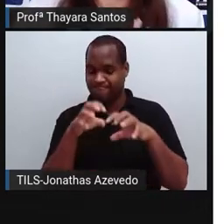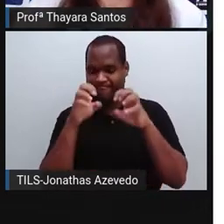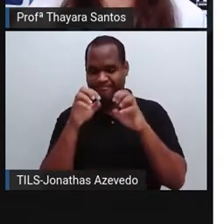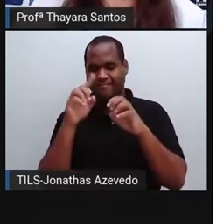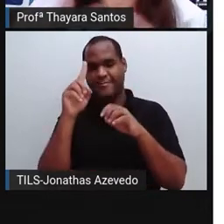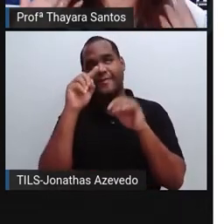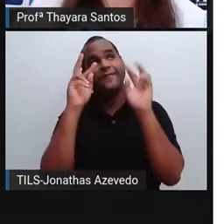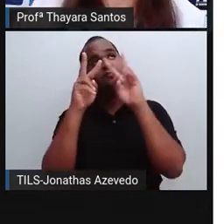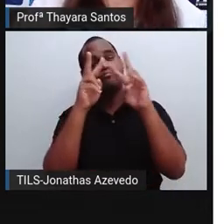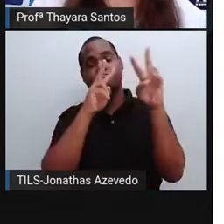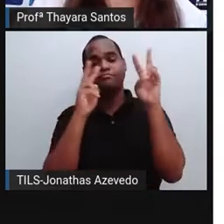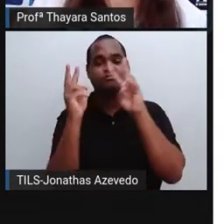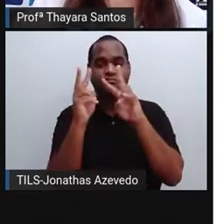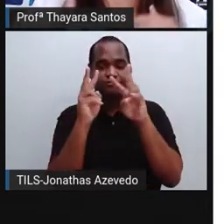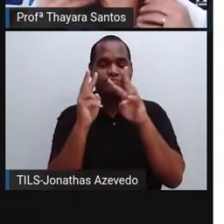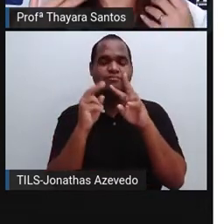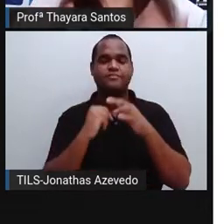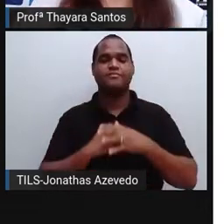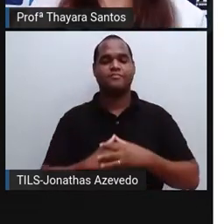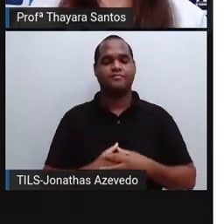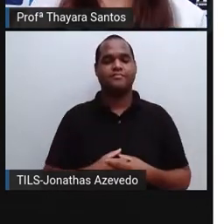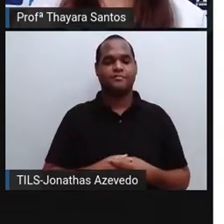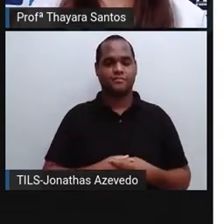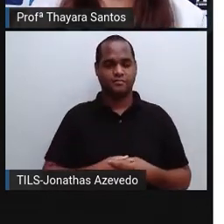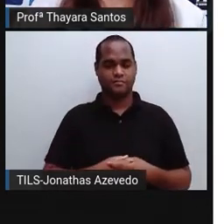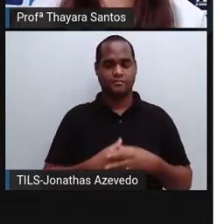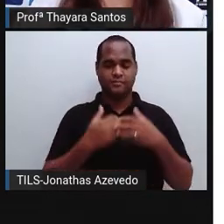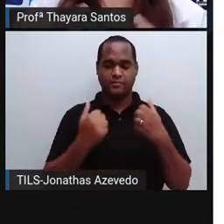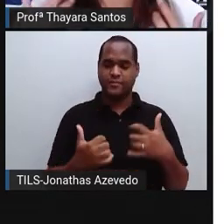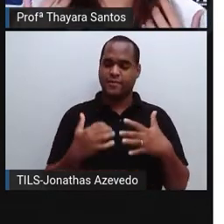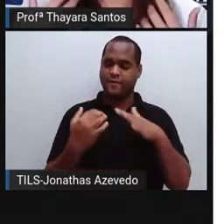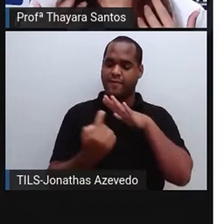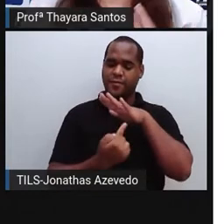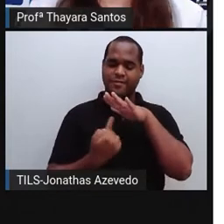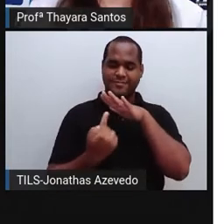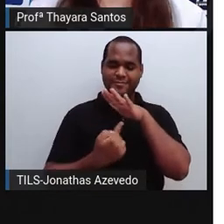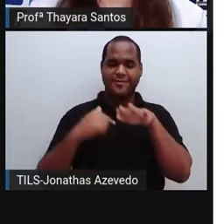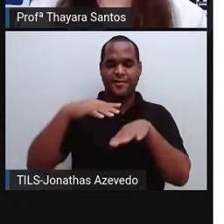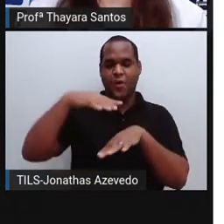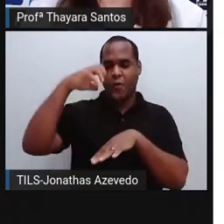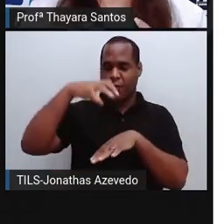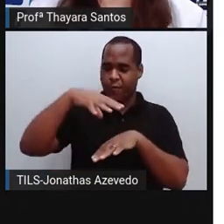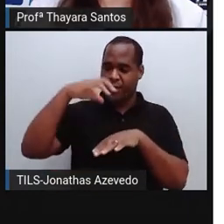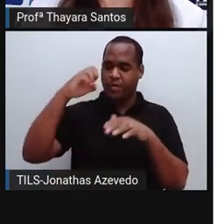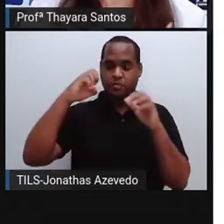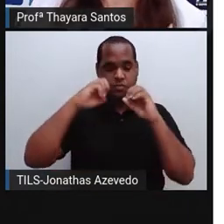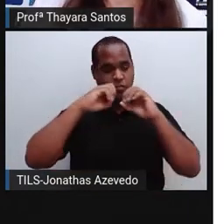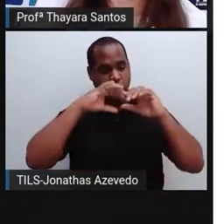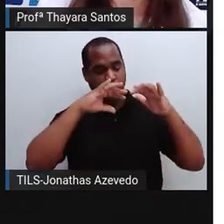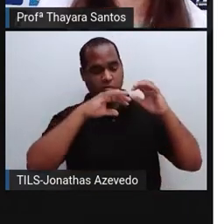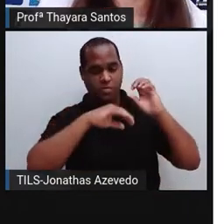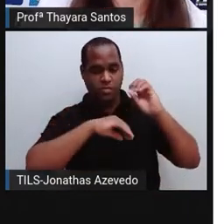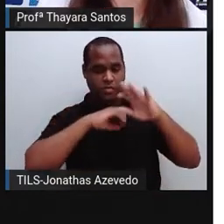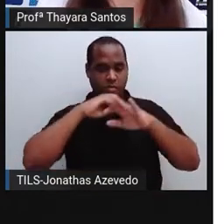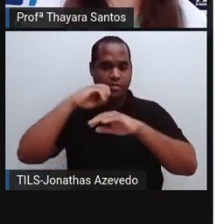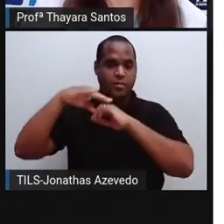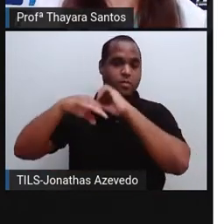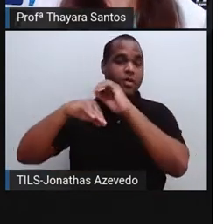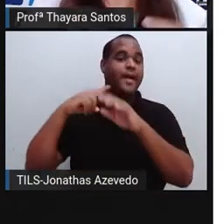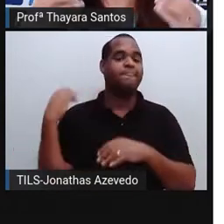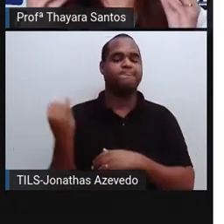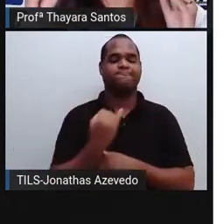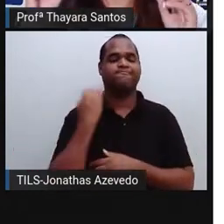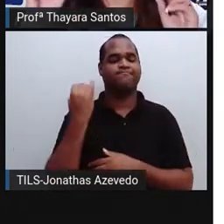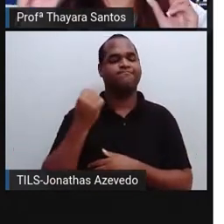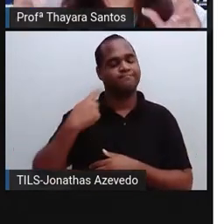atmosfera em forma de vapor. E esse vapor d'água é importante para a gente,